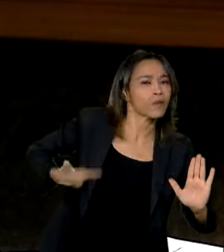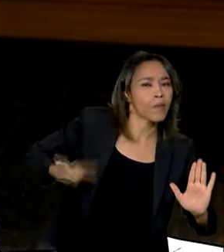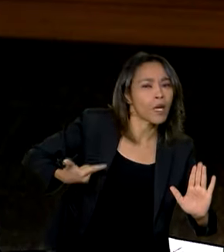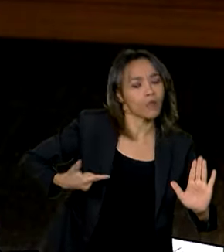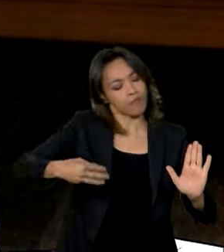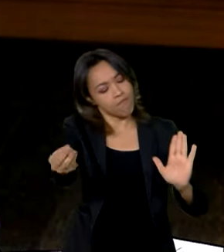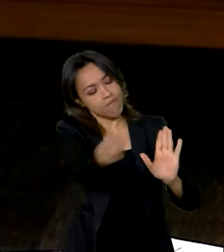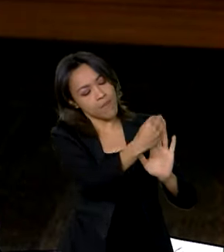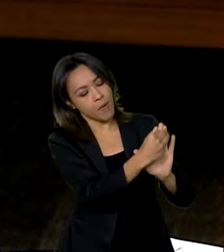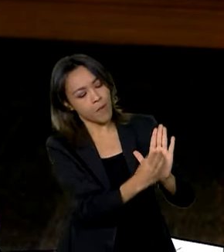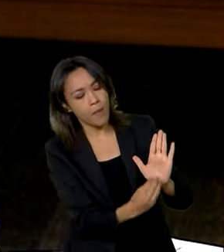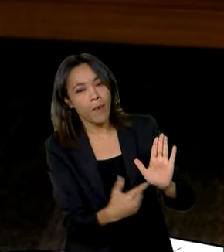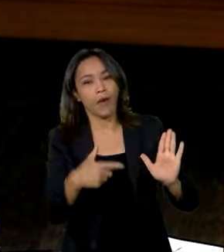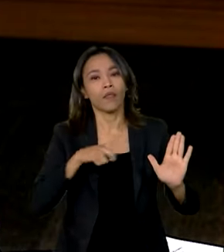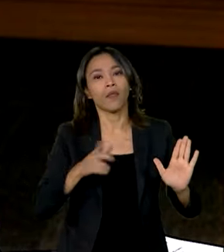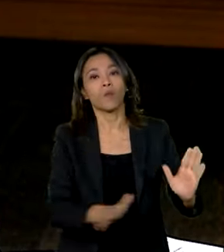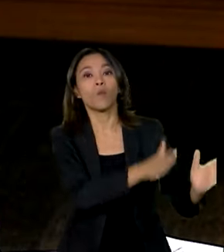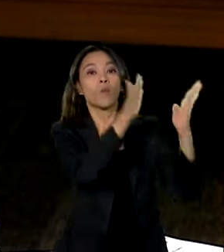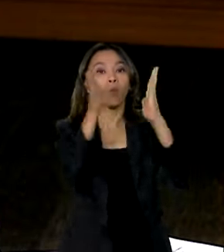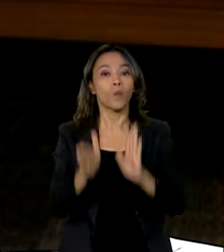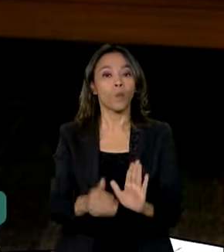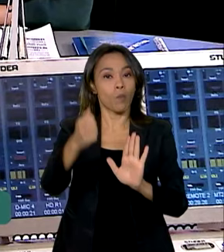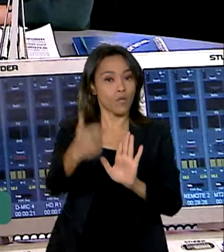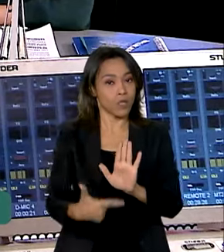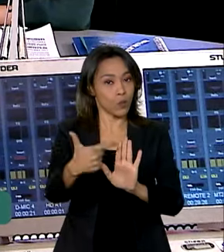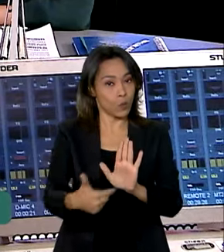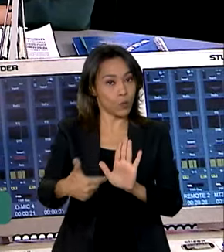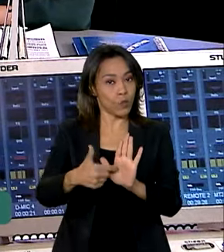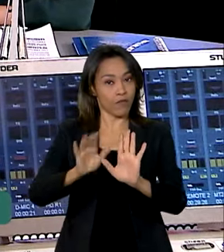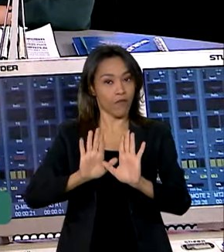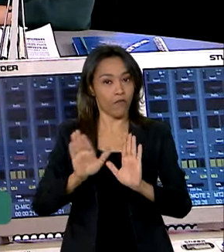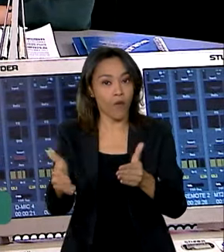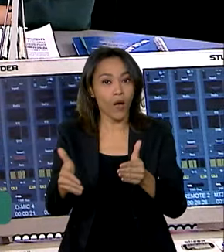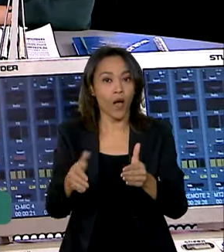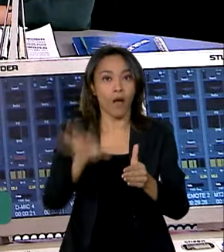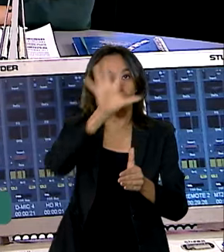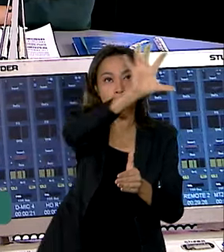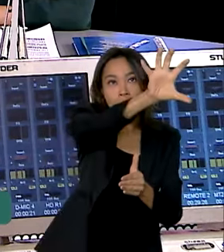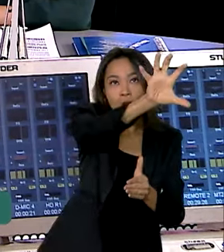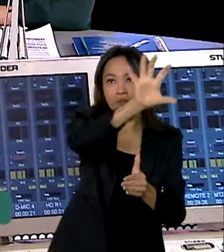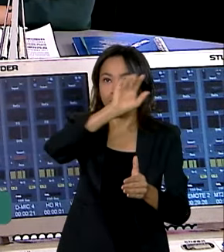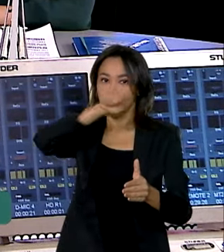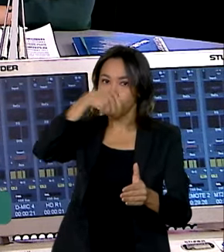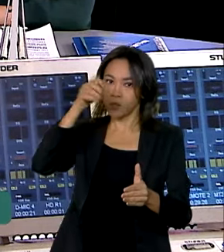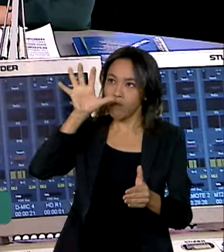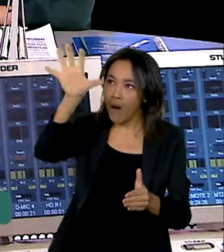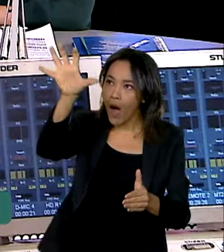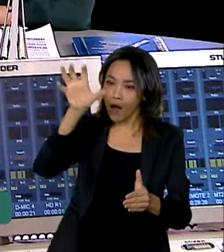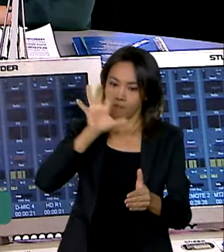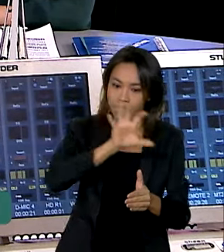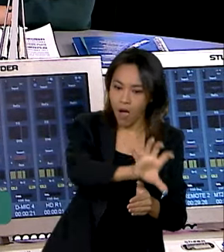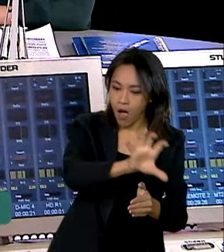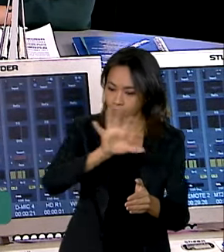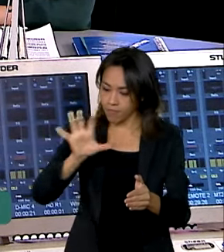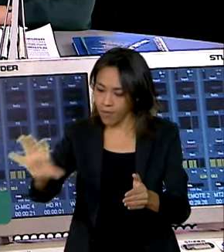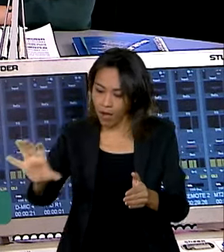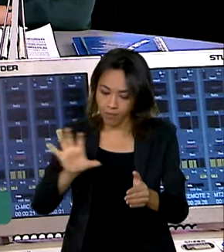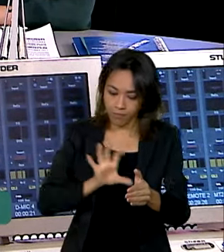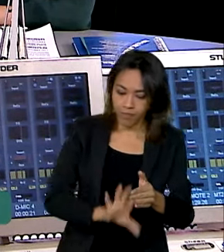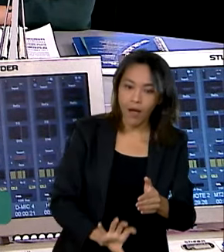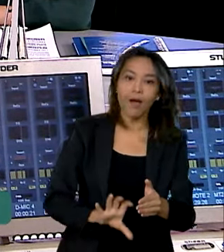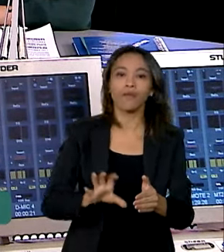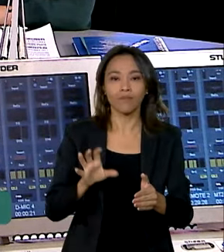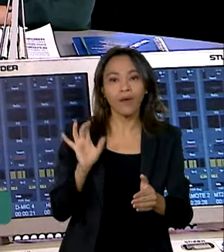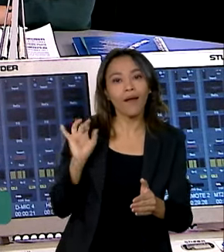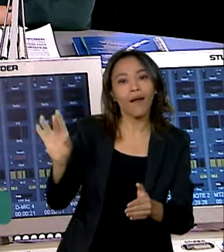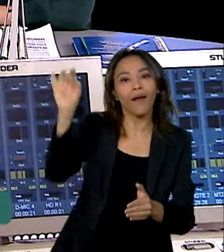campanha que vai ter uma segunda etapa, que é uma segunda etapa regionalizada. Nós vamos ter um conteúdo específico para cada estado, com